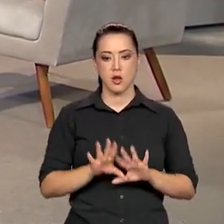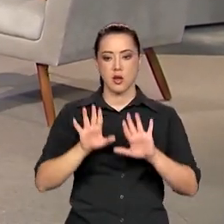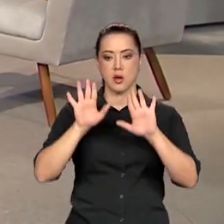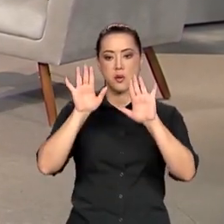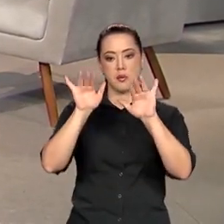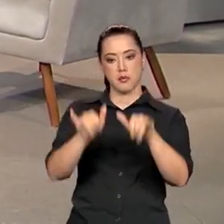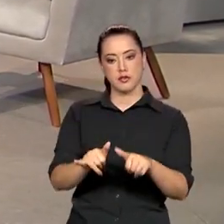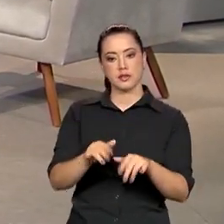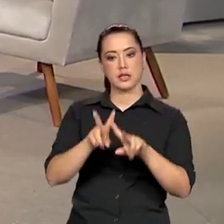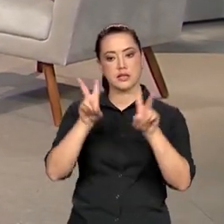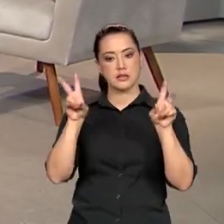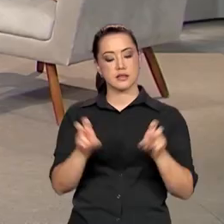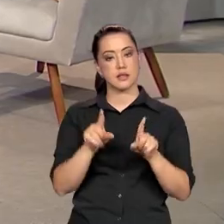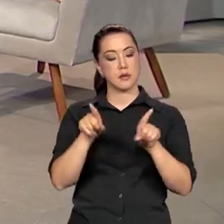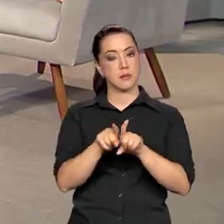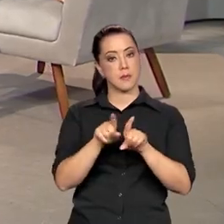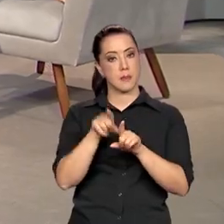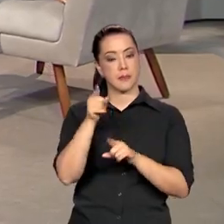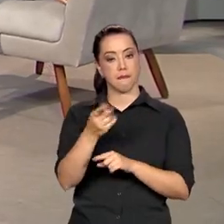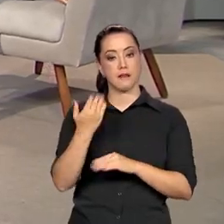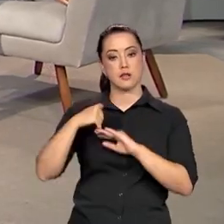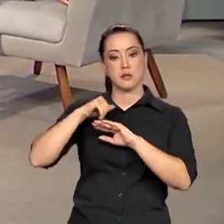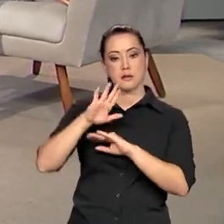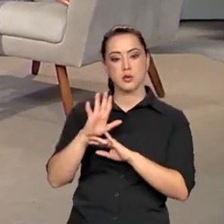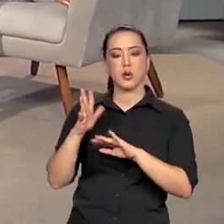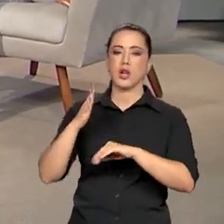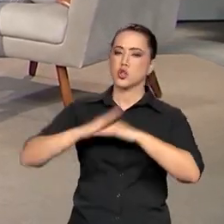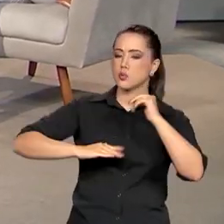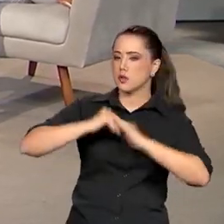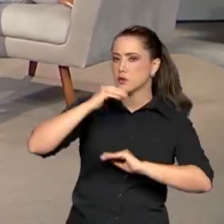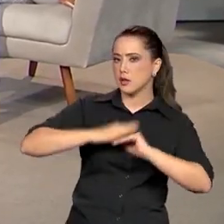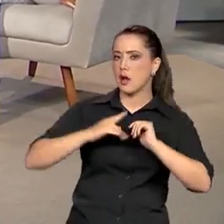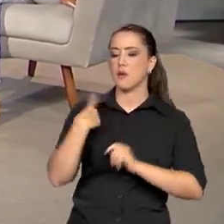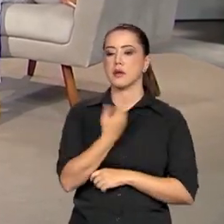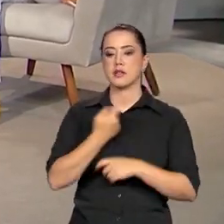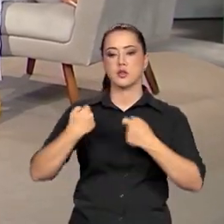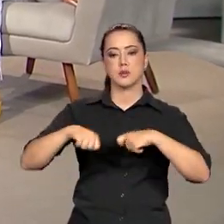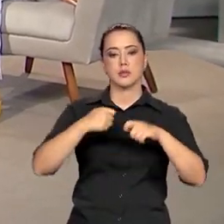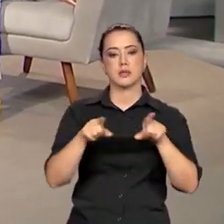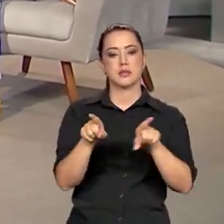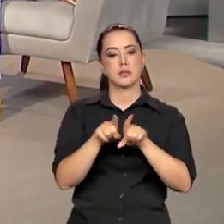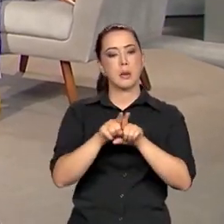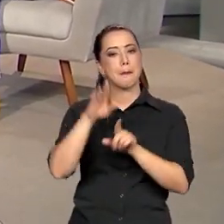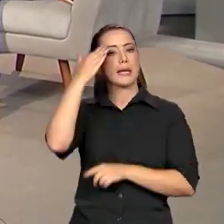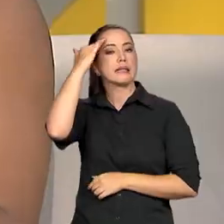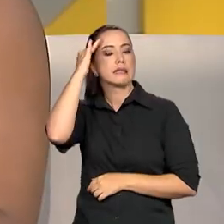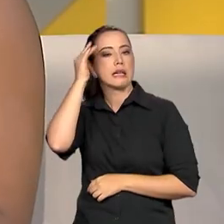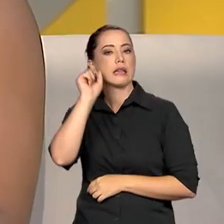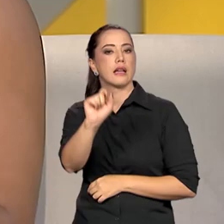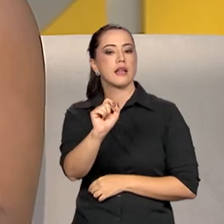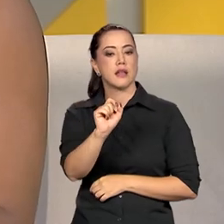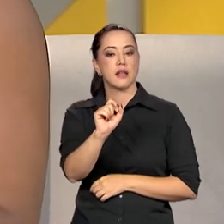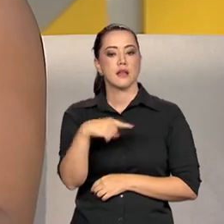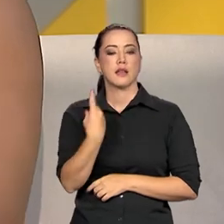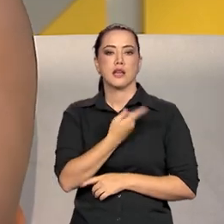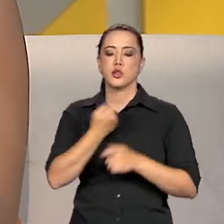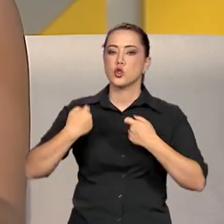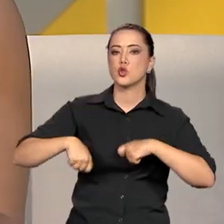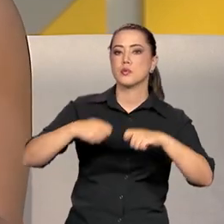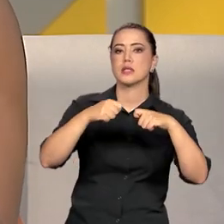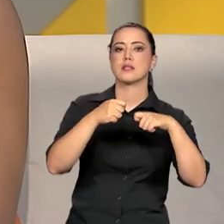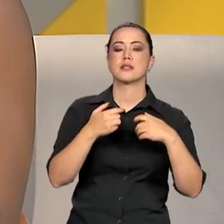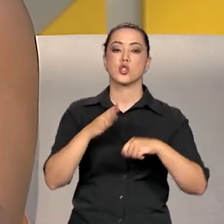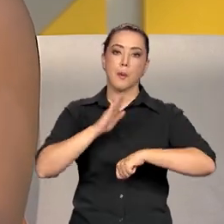encerrar essa outra questão, eu acho que, para além da gente qualificar, a gente precisa também entender que, em algum momento, a gente vai precisar